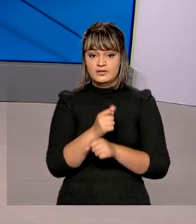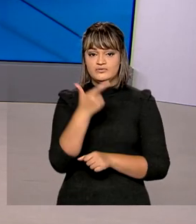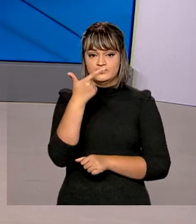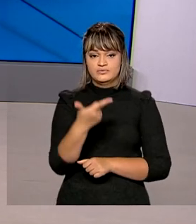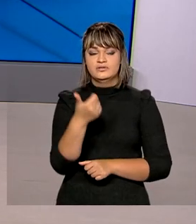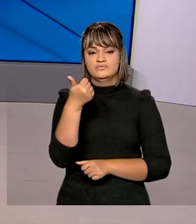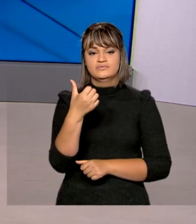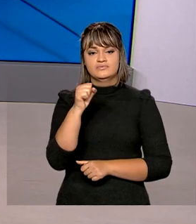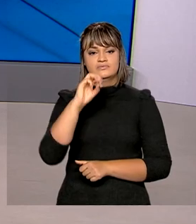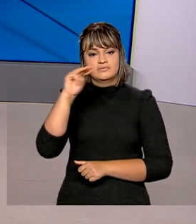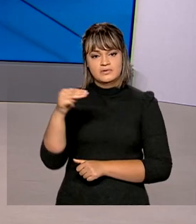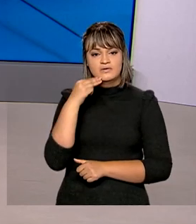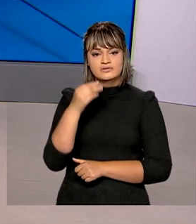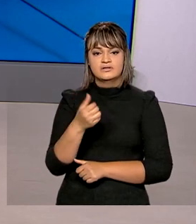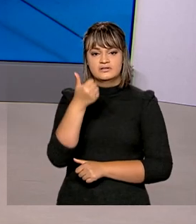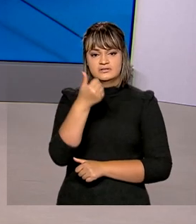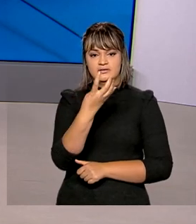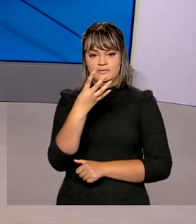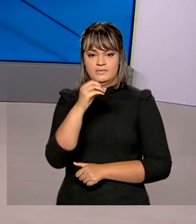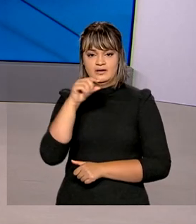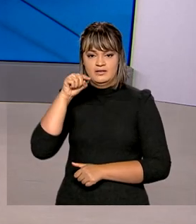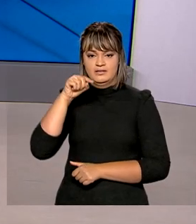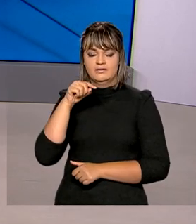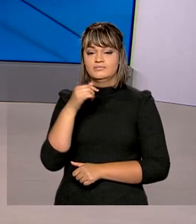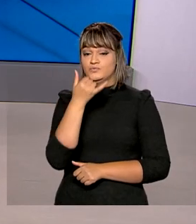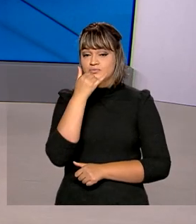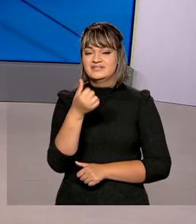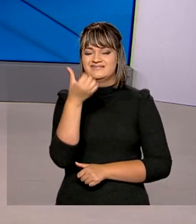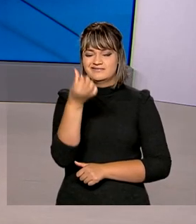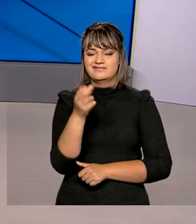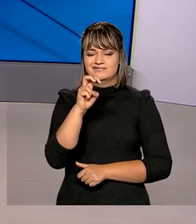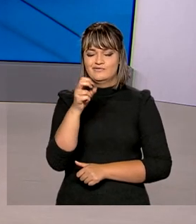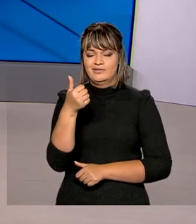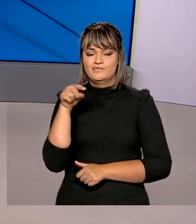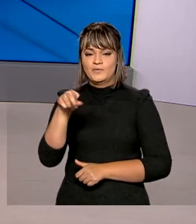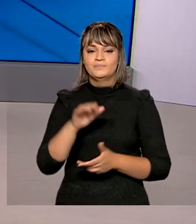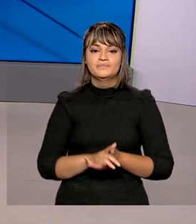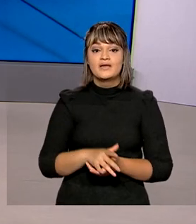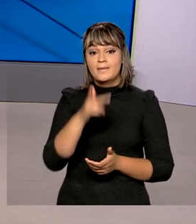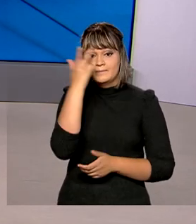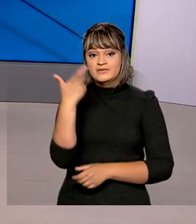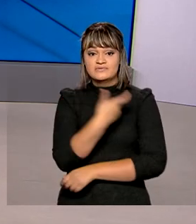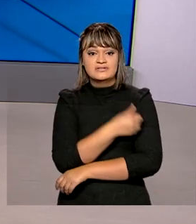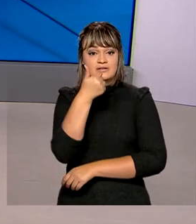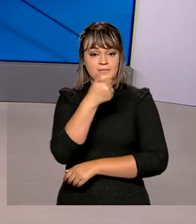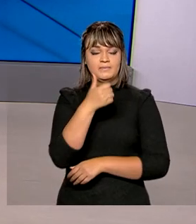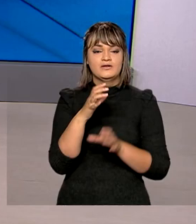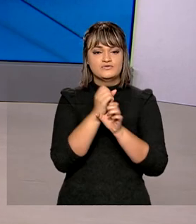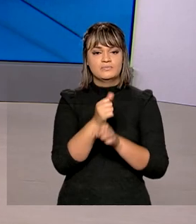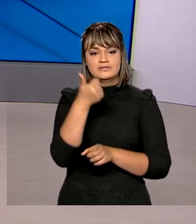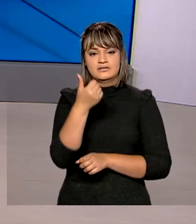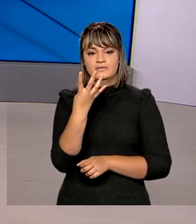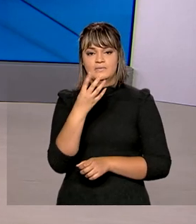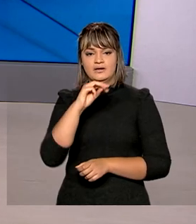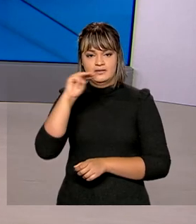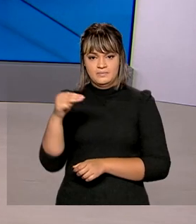em 218 milhões. O número de pessoas que tomaram a primeira dose da vacina é de 140 milhões,